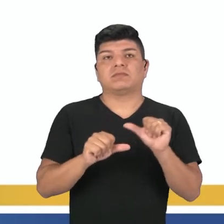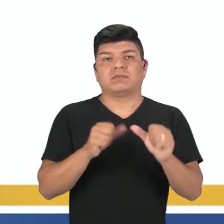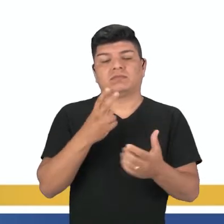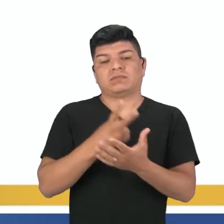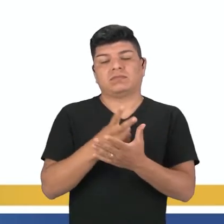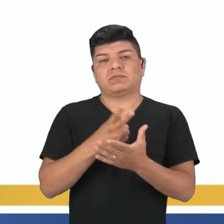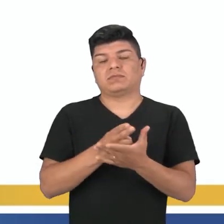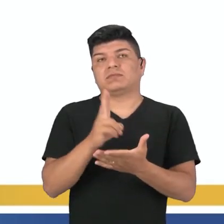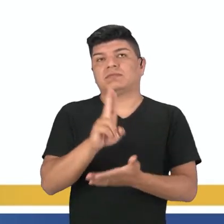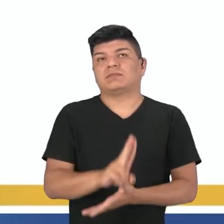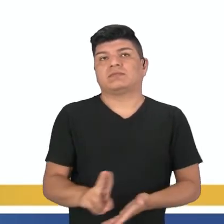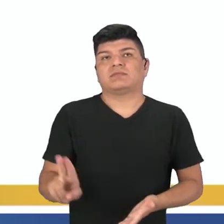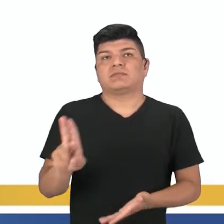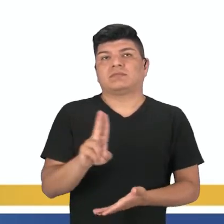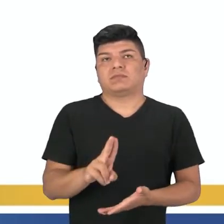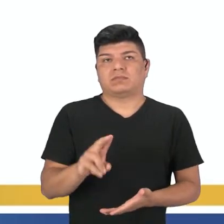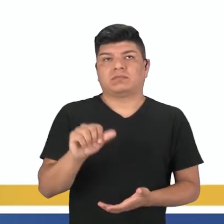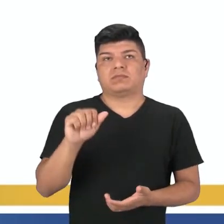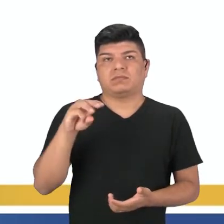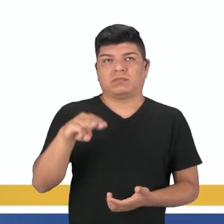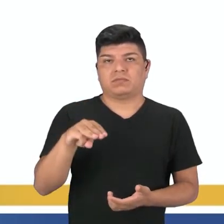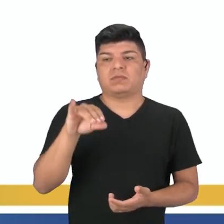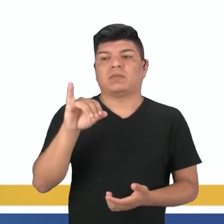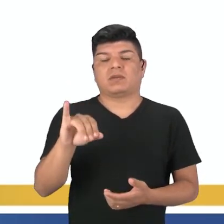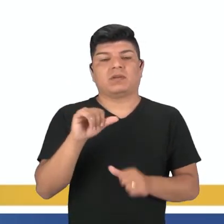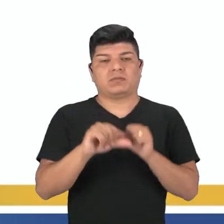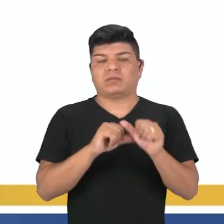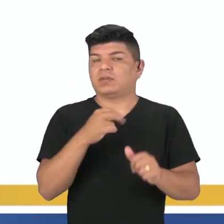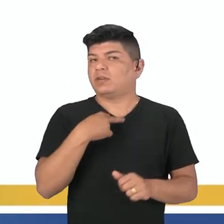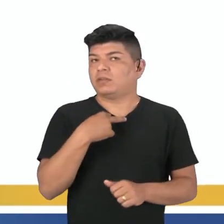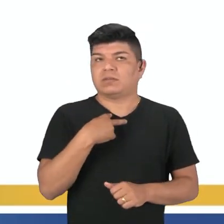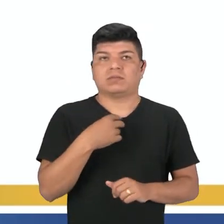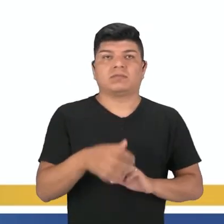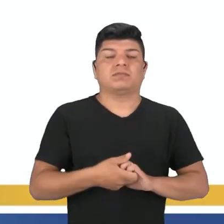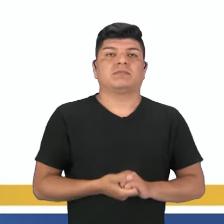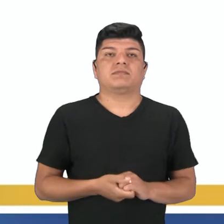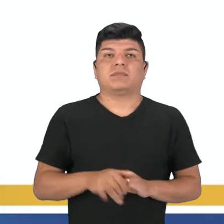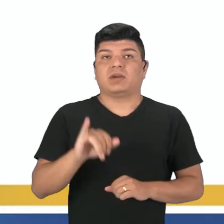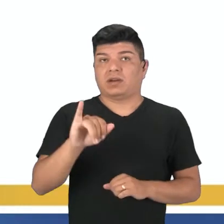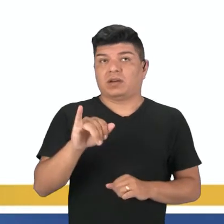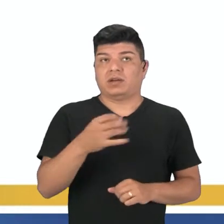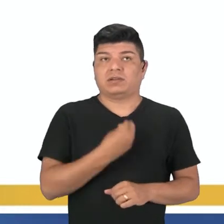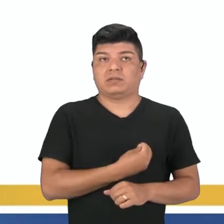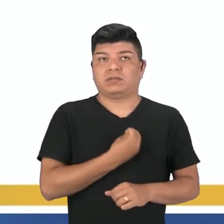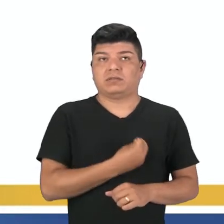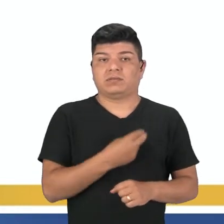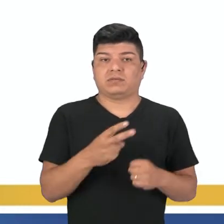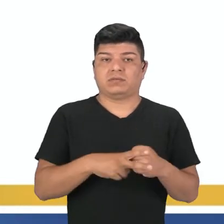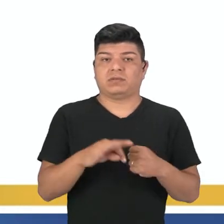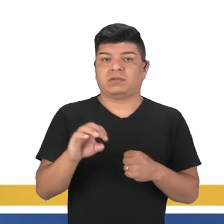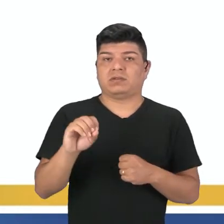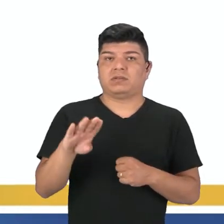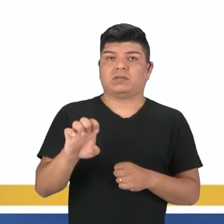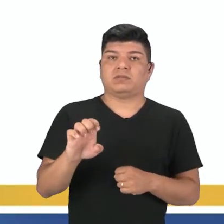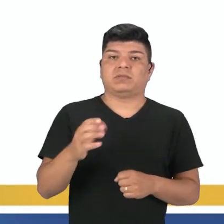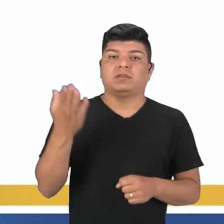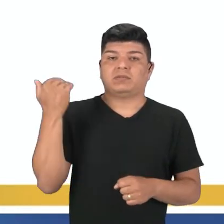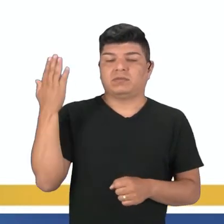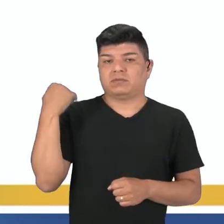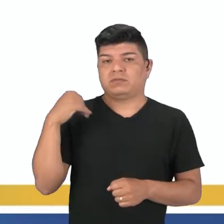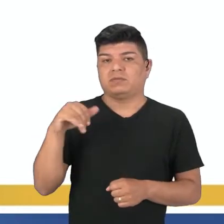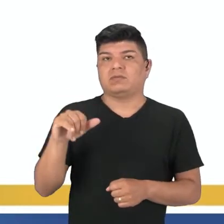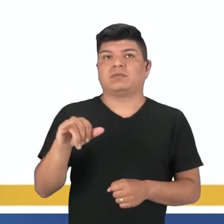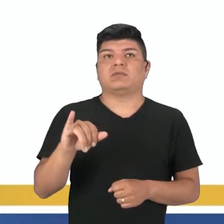Você vai sempre usar am quando falar de I. Não dá para mudar. Então, I no presente, o verbo to be vai ficar am, e no